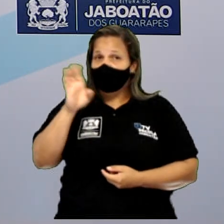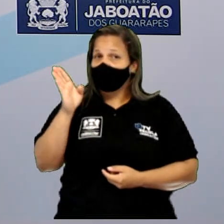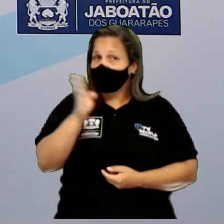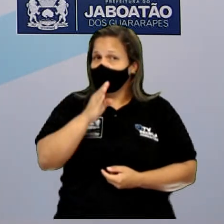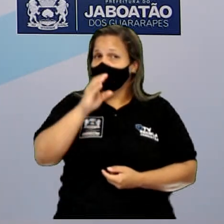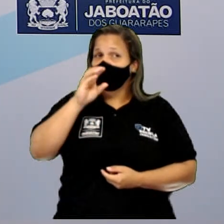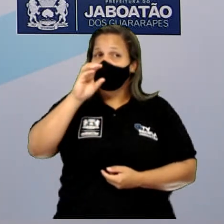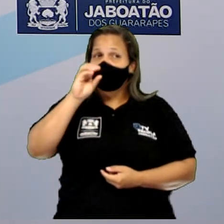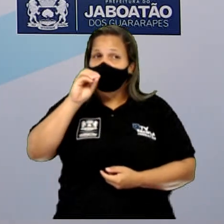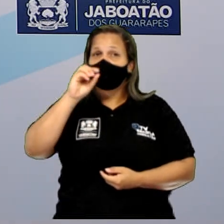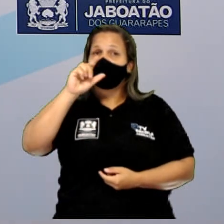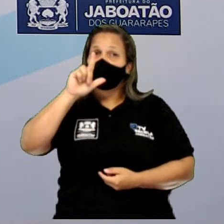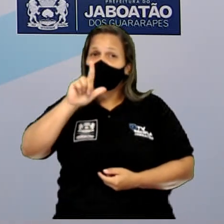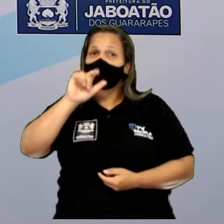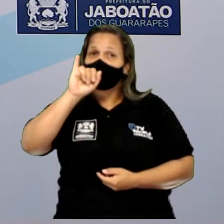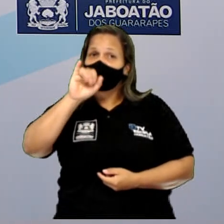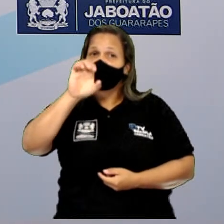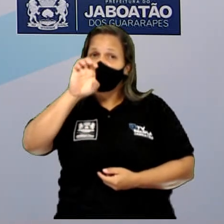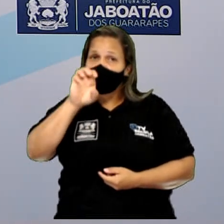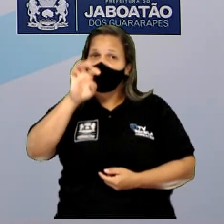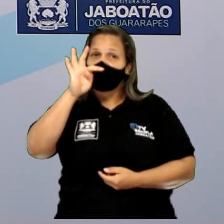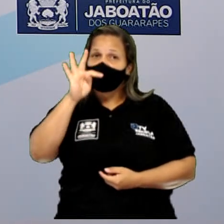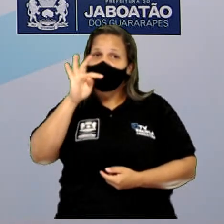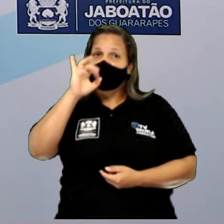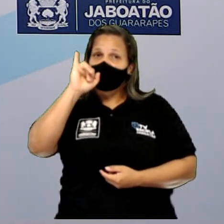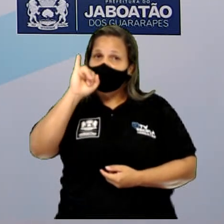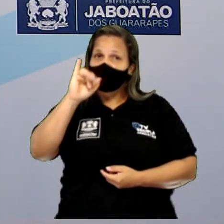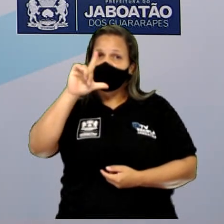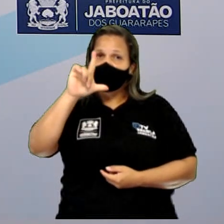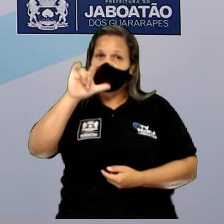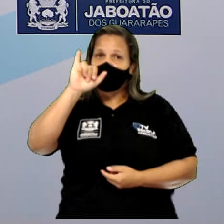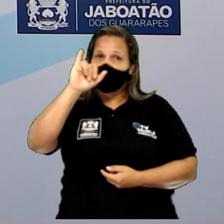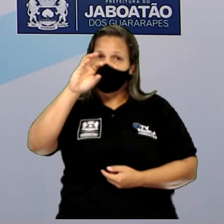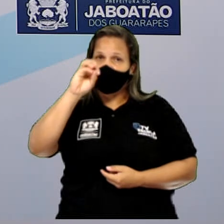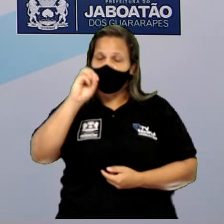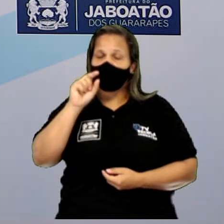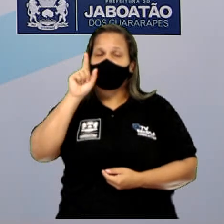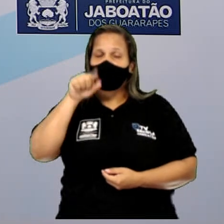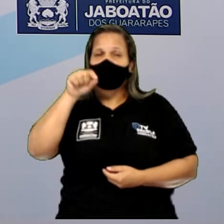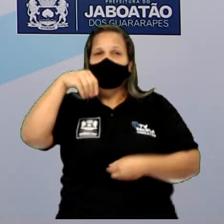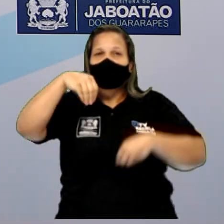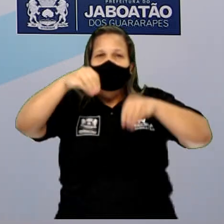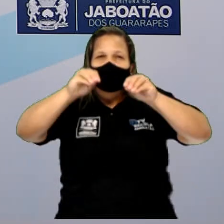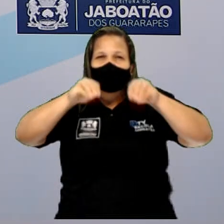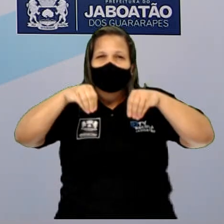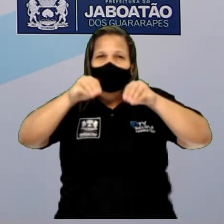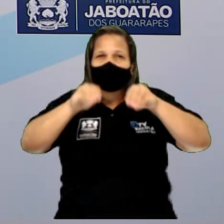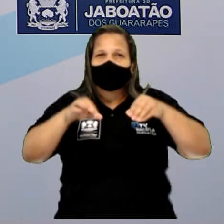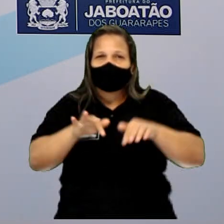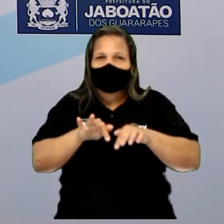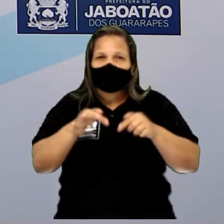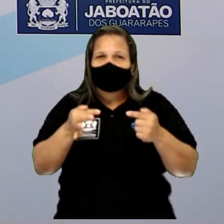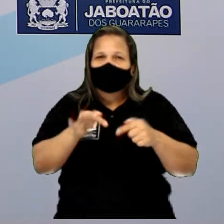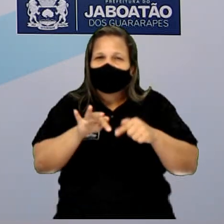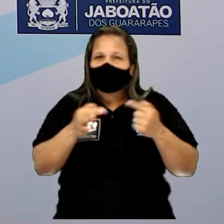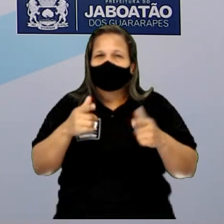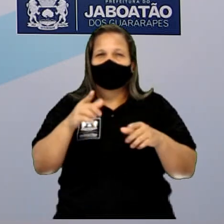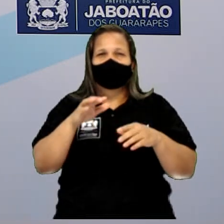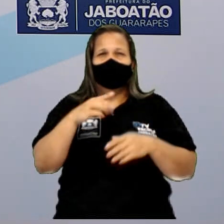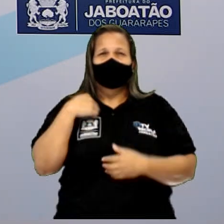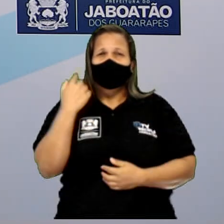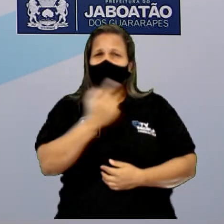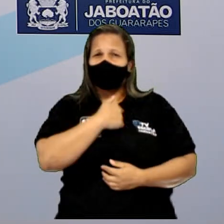nosso cotidiano. Então, ele vai ter esse plástico como um condutor, como um eletrólito, né?